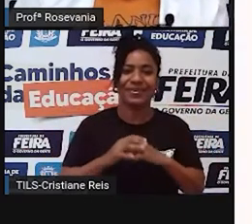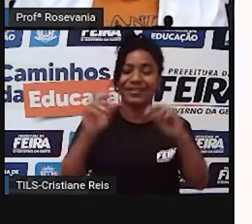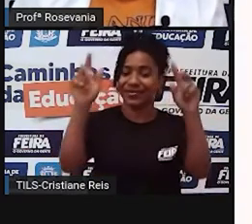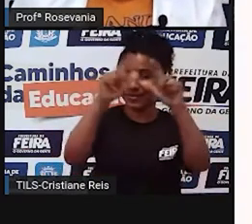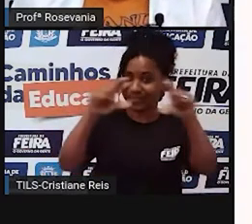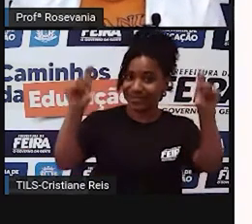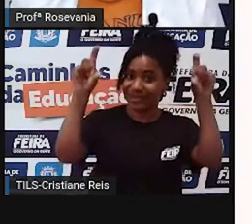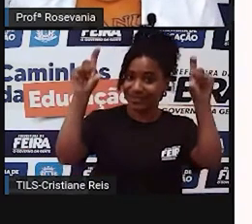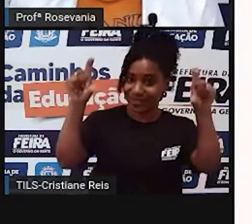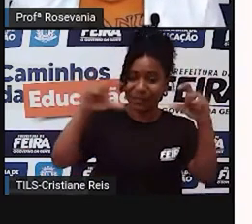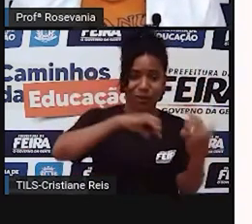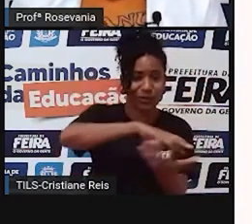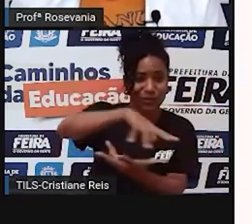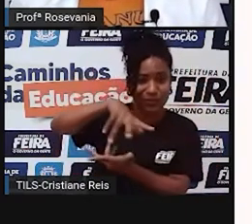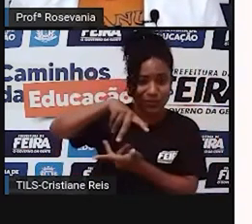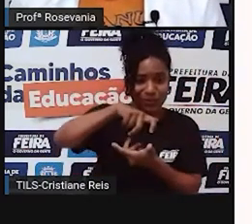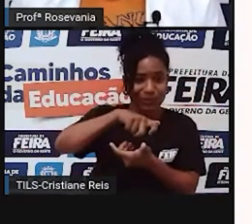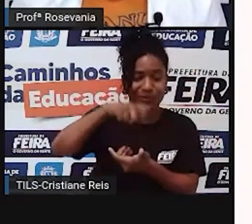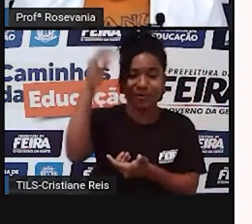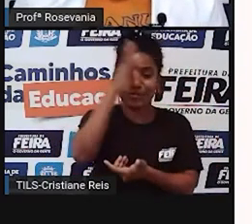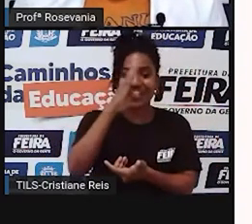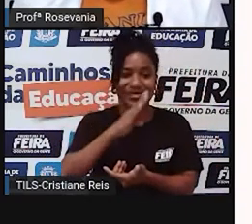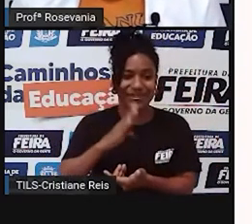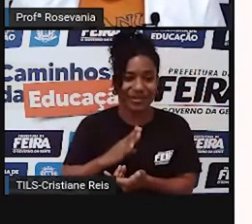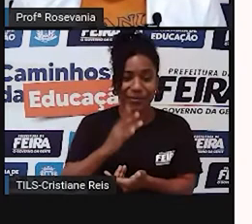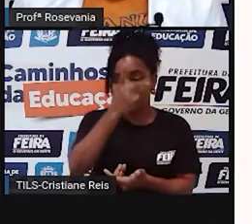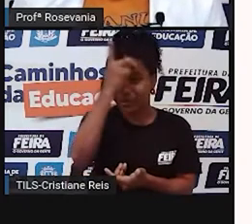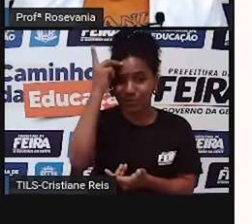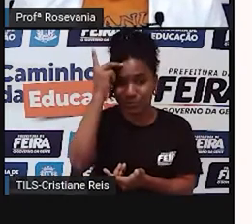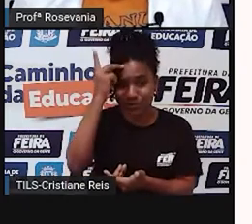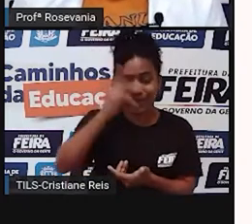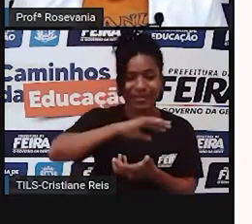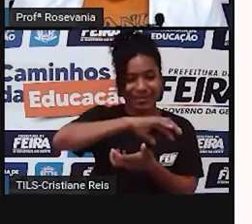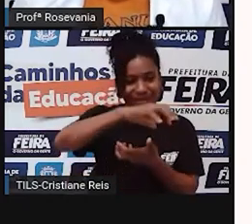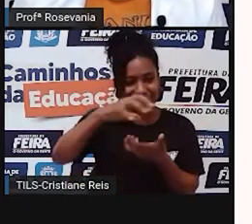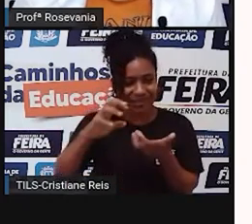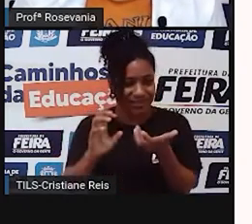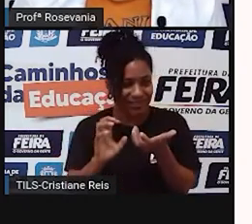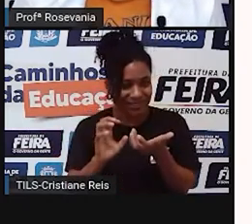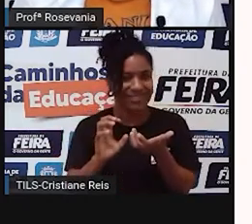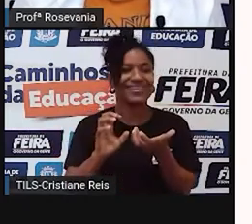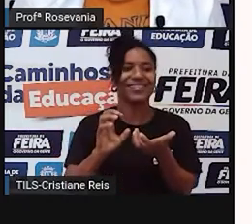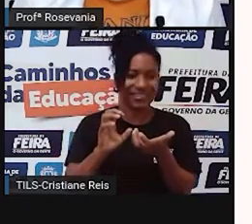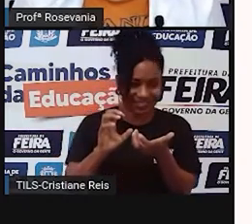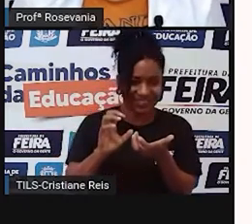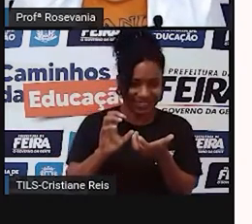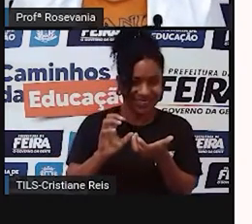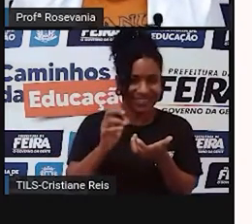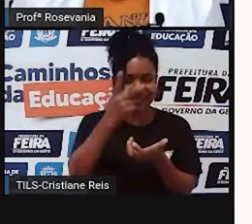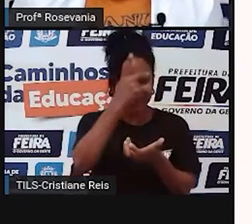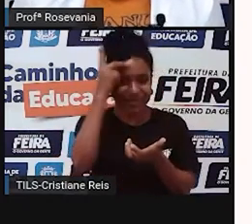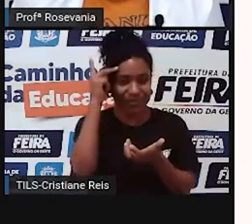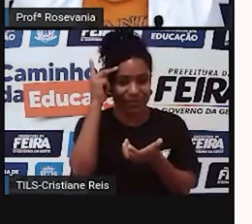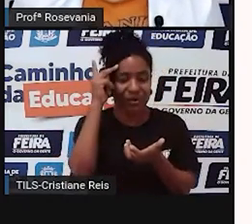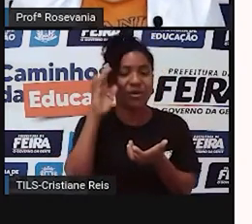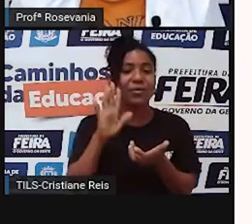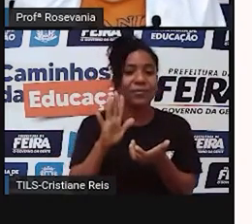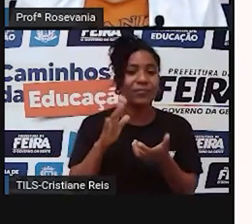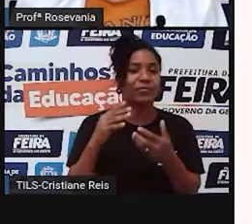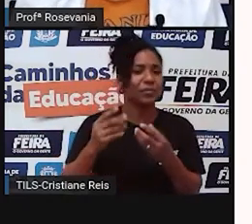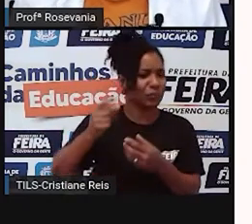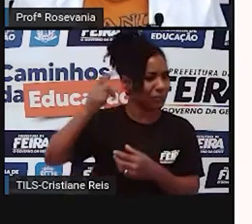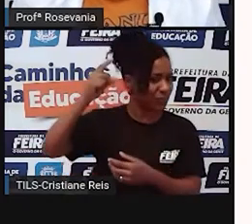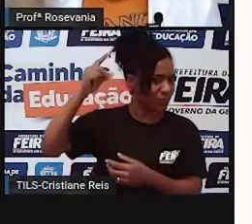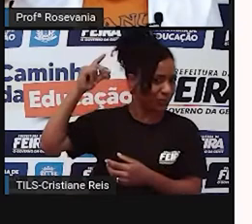da população brasileira. Vocês estão vendo aqui, né, que o povo está distribuído pelo mundo e isso já faz